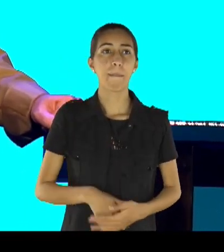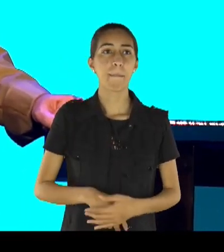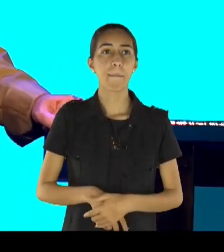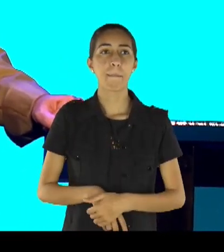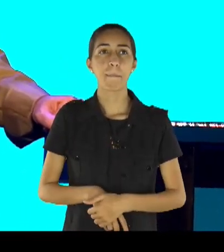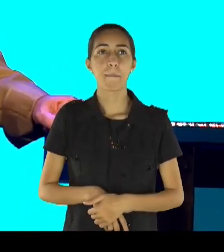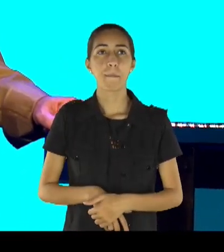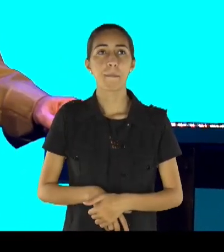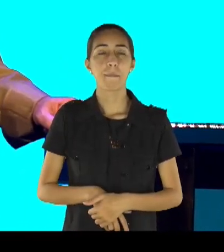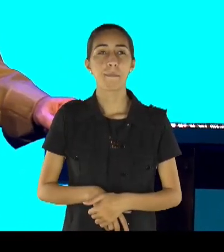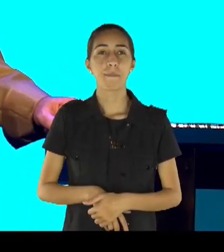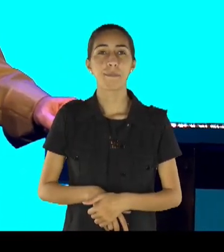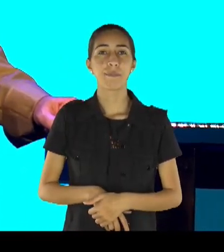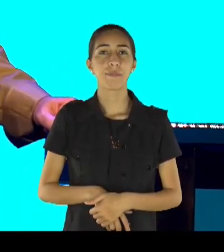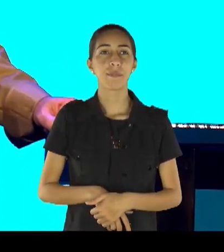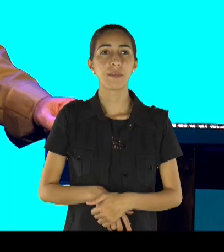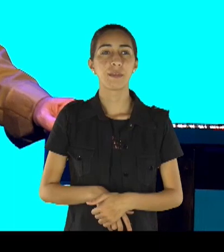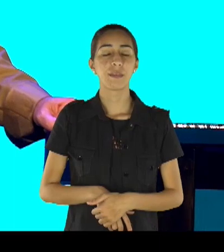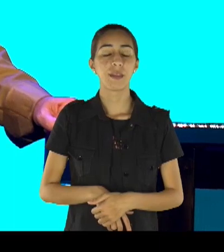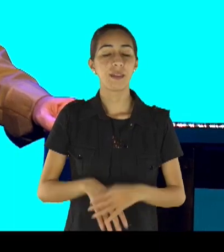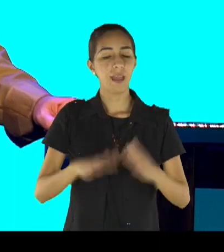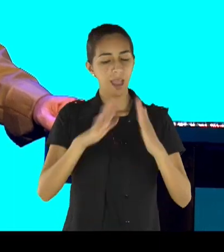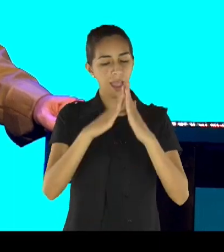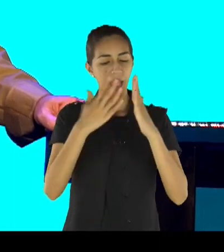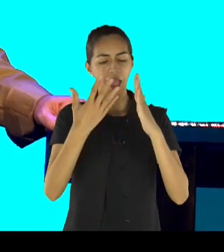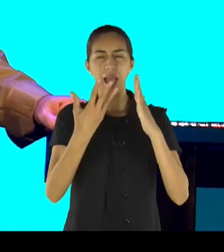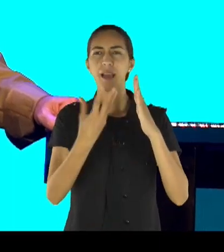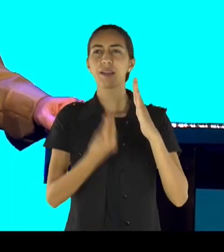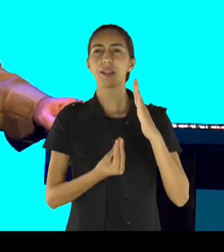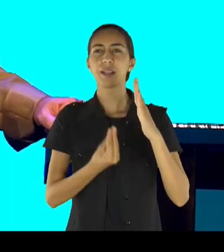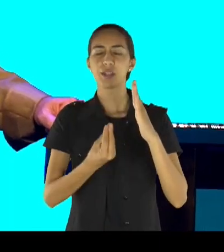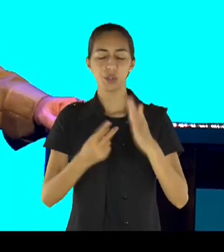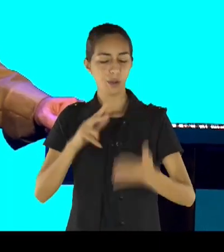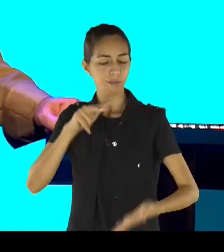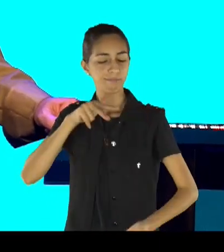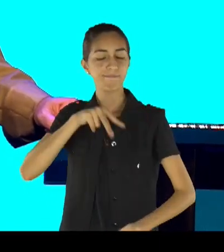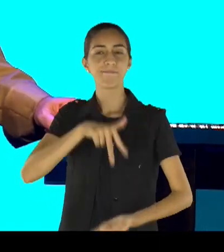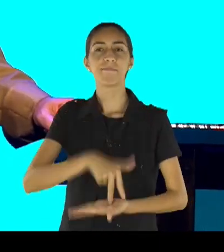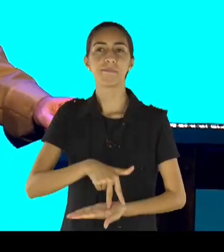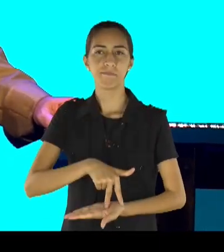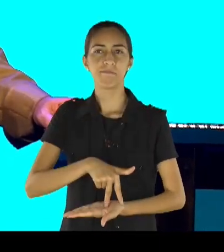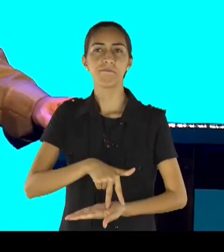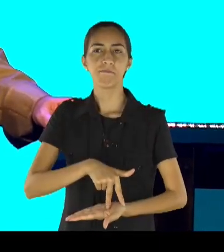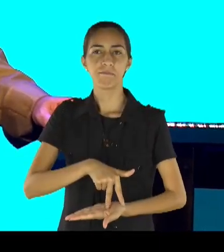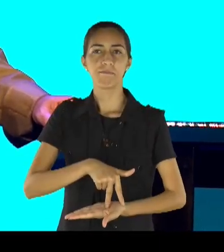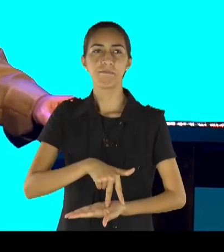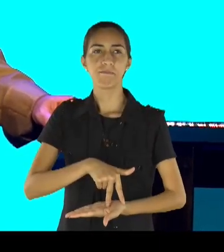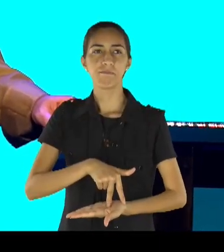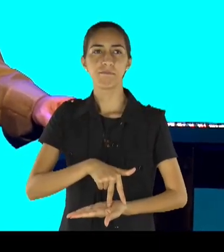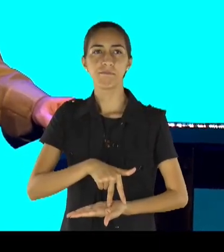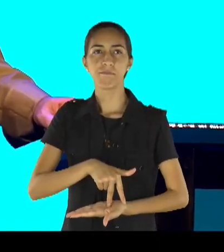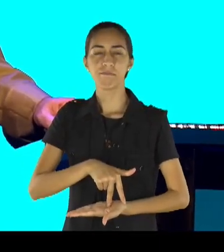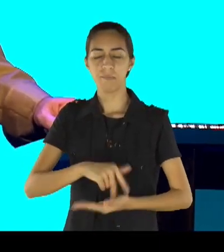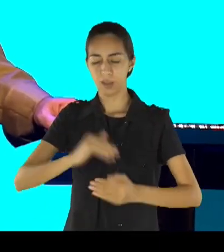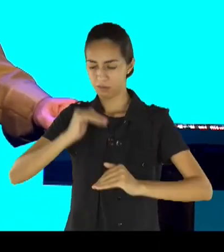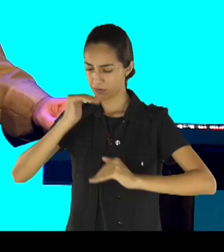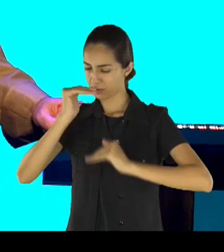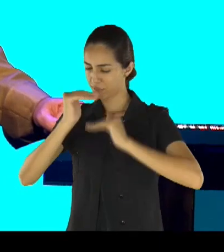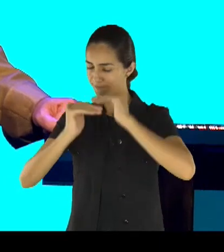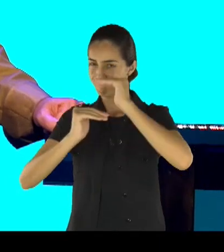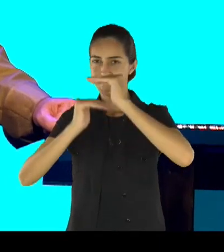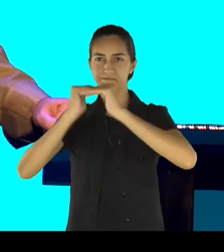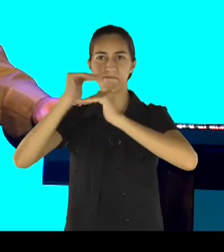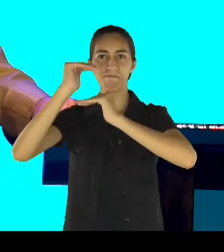conseguiu, destruir a igreja, até hoje, muitos se levantaram, contra a igreja, mas a igreja, continua cada vez mais firme,